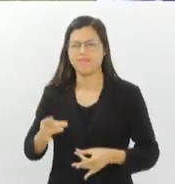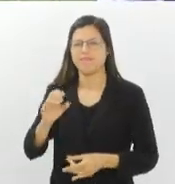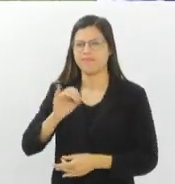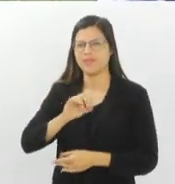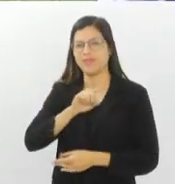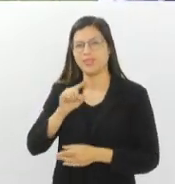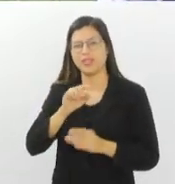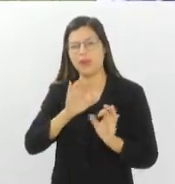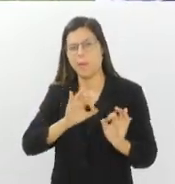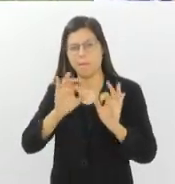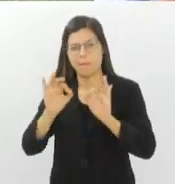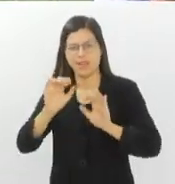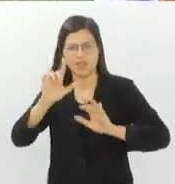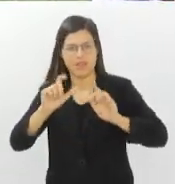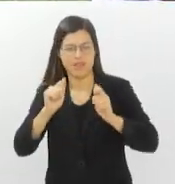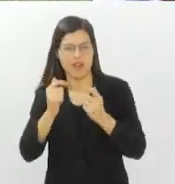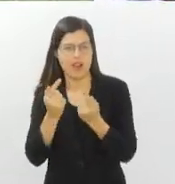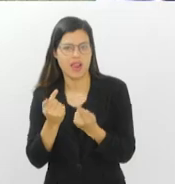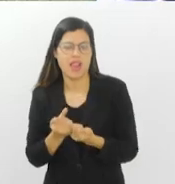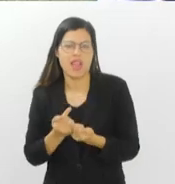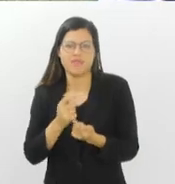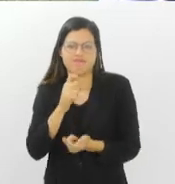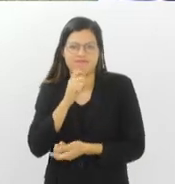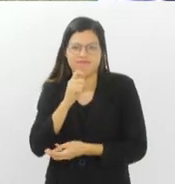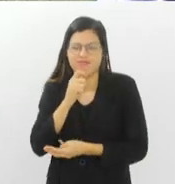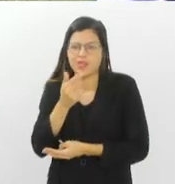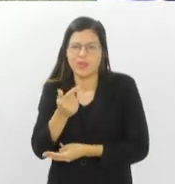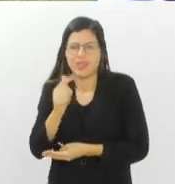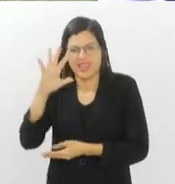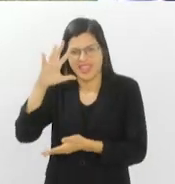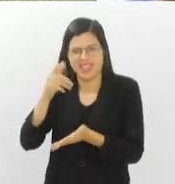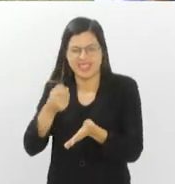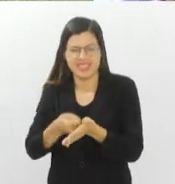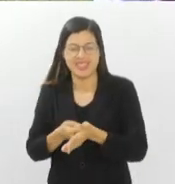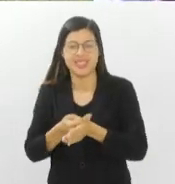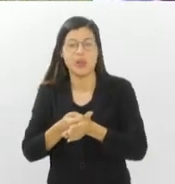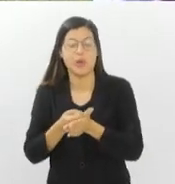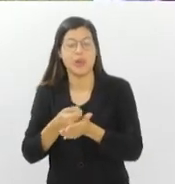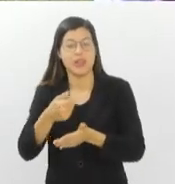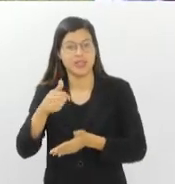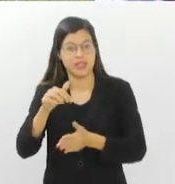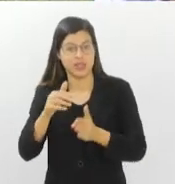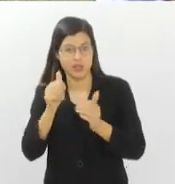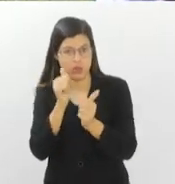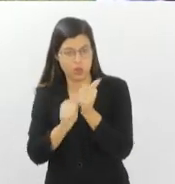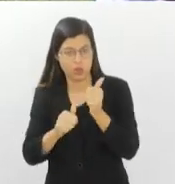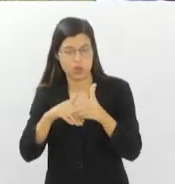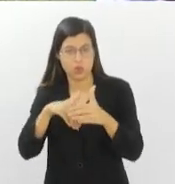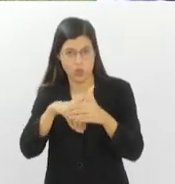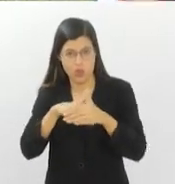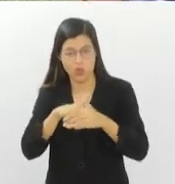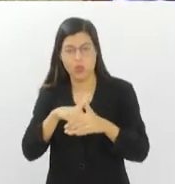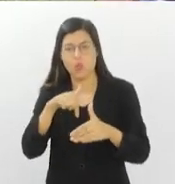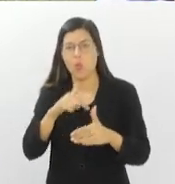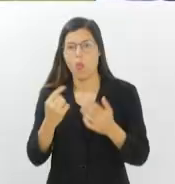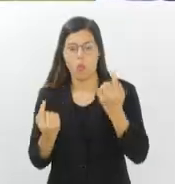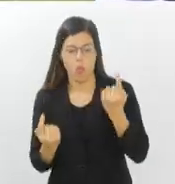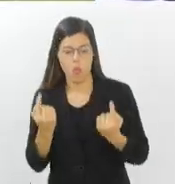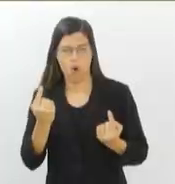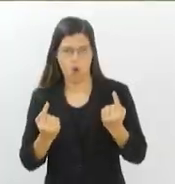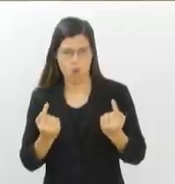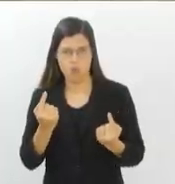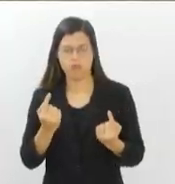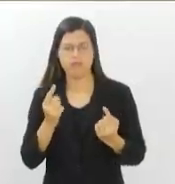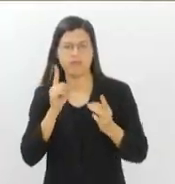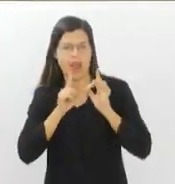Alerj, nada decidido ainda na Série A2 do Campeonato Carioca. Nesse primeiro jogo da final, no estádio da Rua Bariri, 1x1 para Olaria e Maricá.